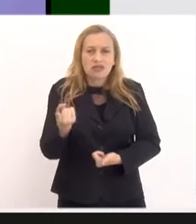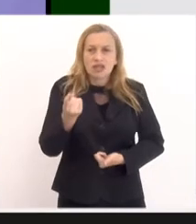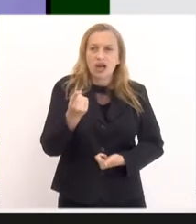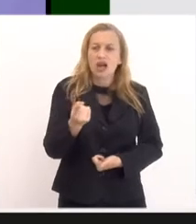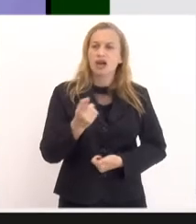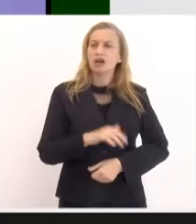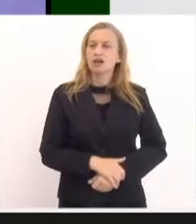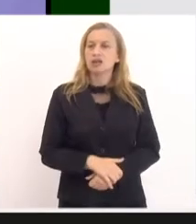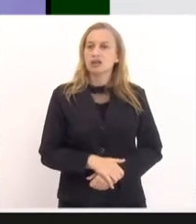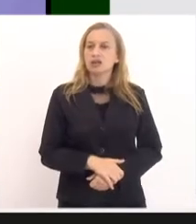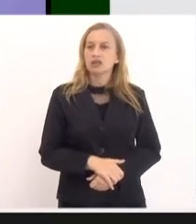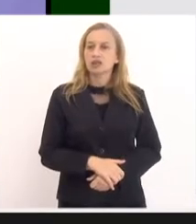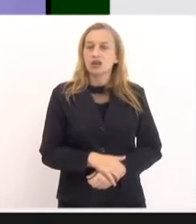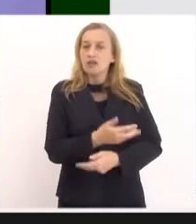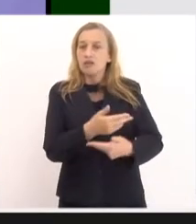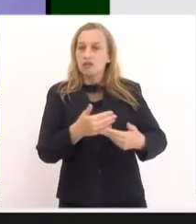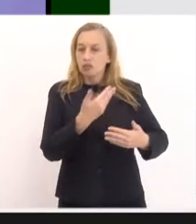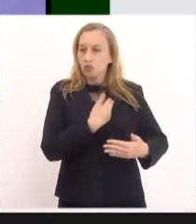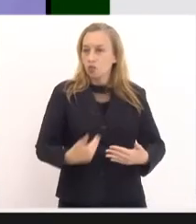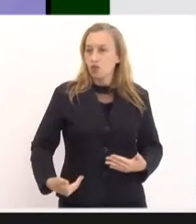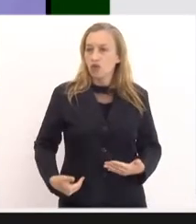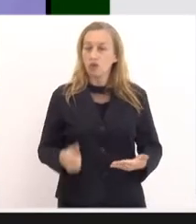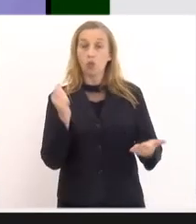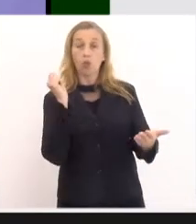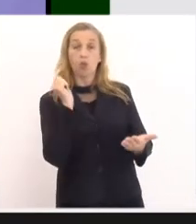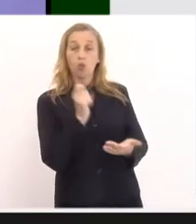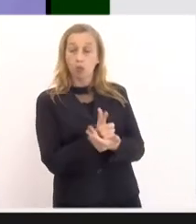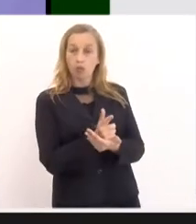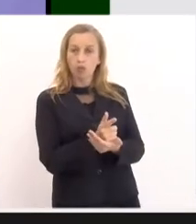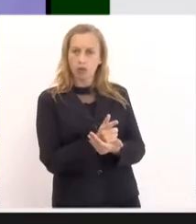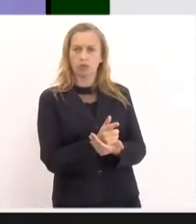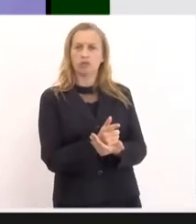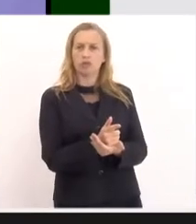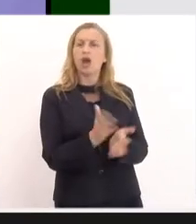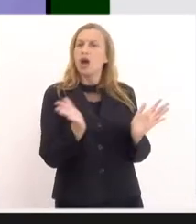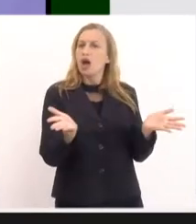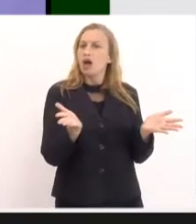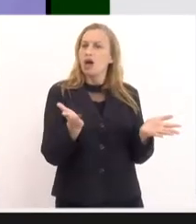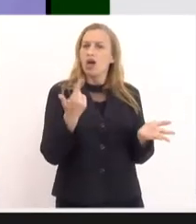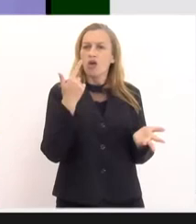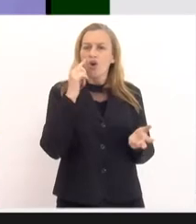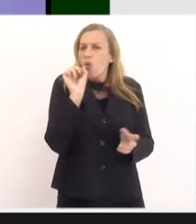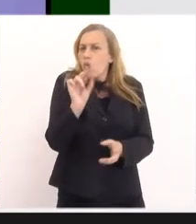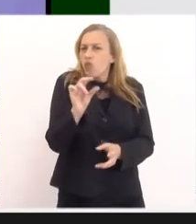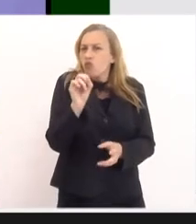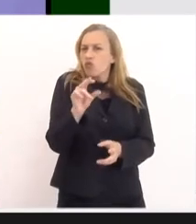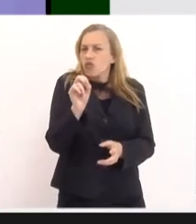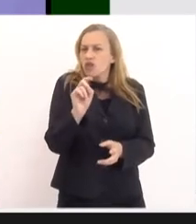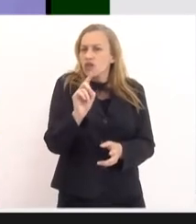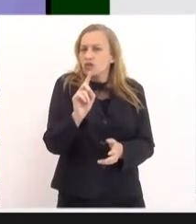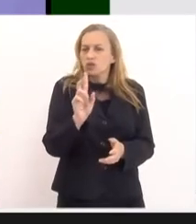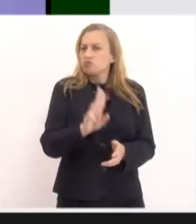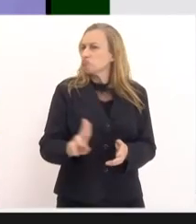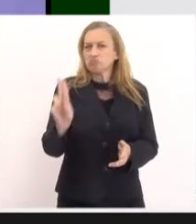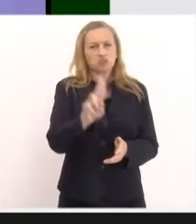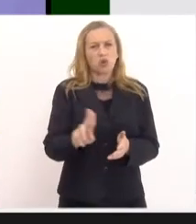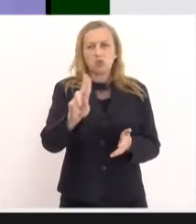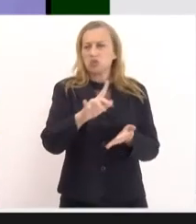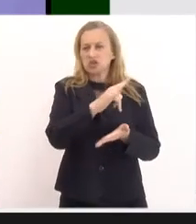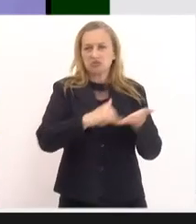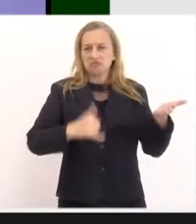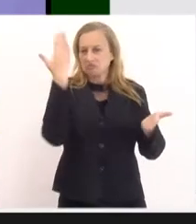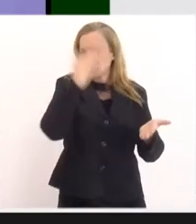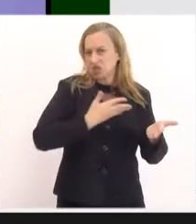argumentos de autoridade e simplesmente elas compram. E aí o que a gente vê, assim, o vírus não usa passaporte, né? Então,